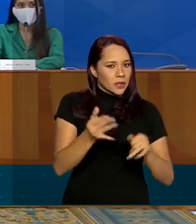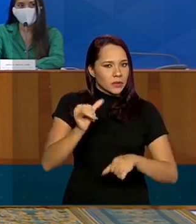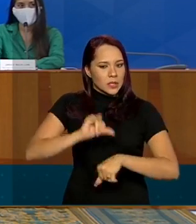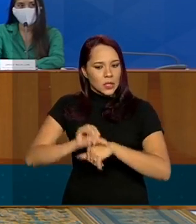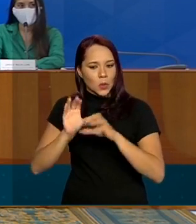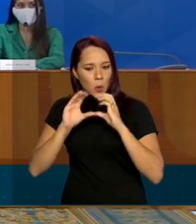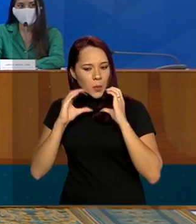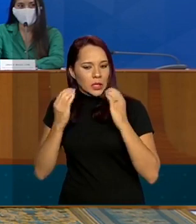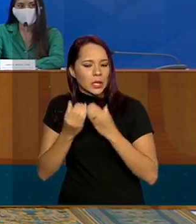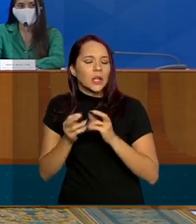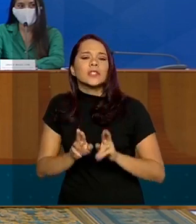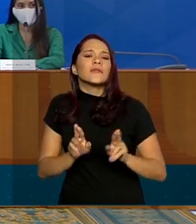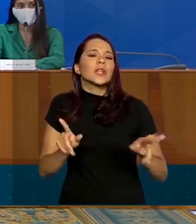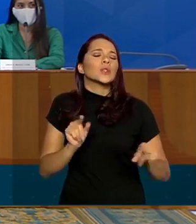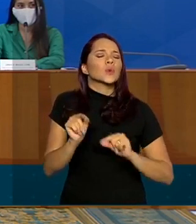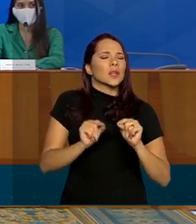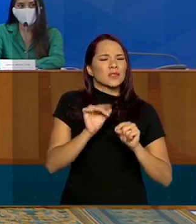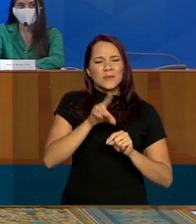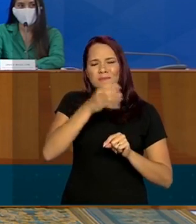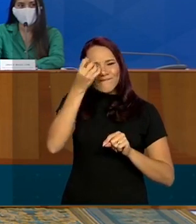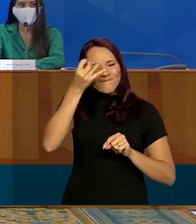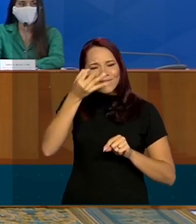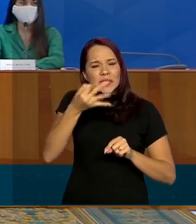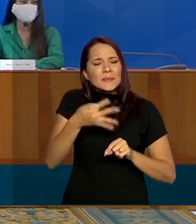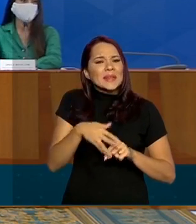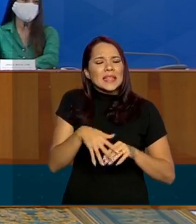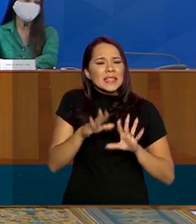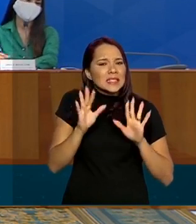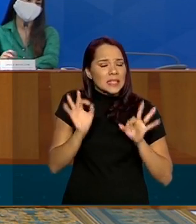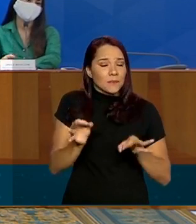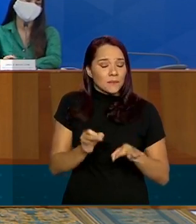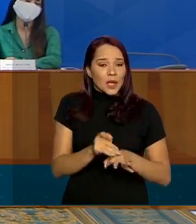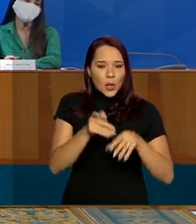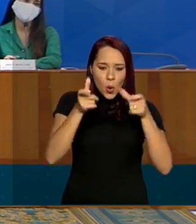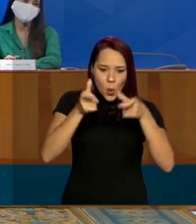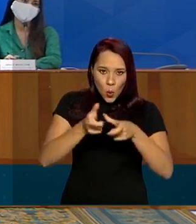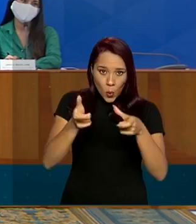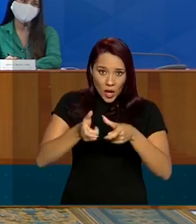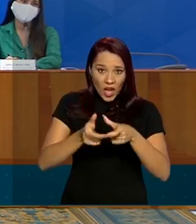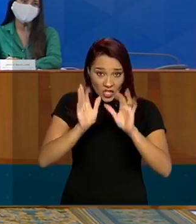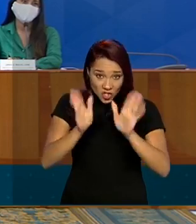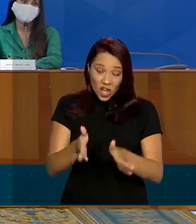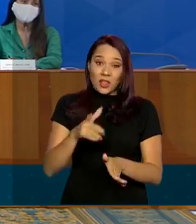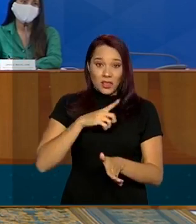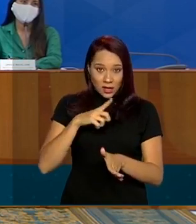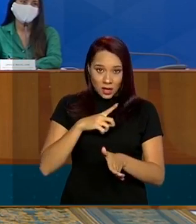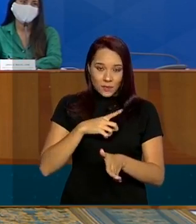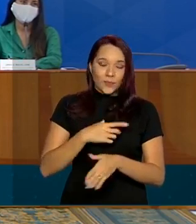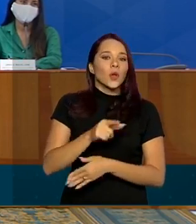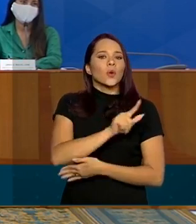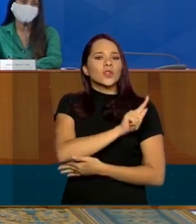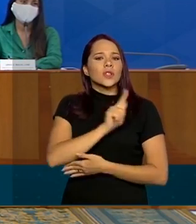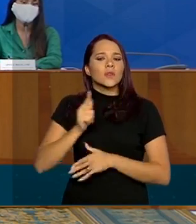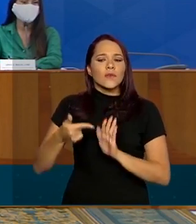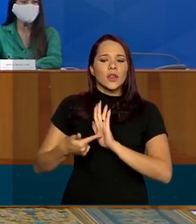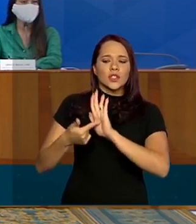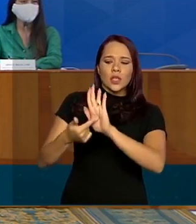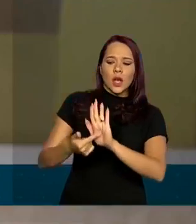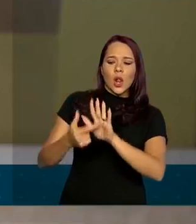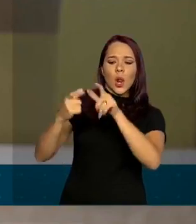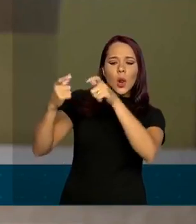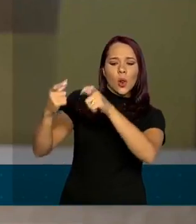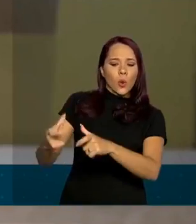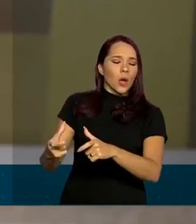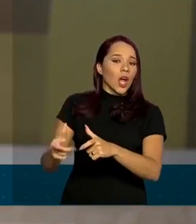comunitários só para ficar claro esses locais físicos já existem os gestores vão indicar os